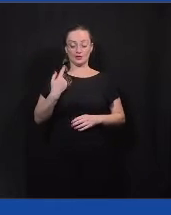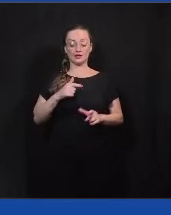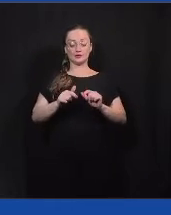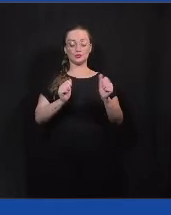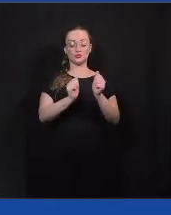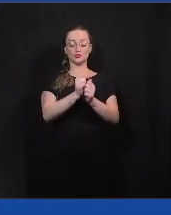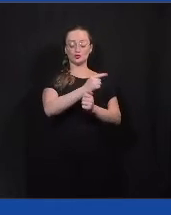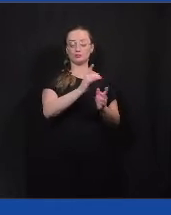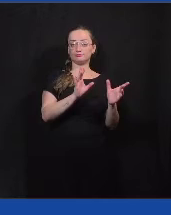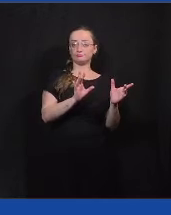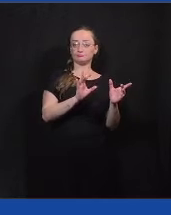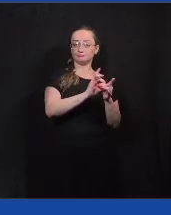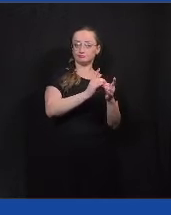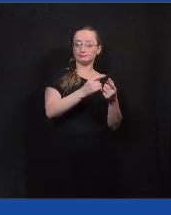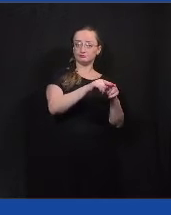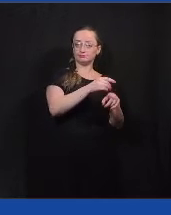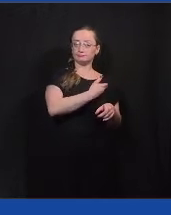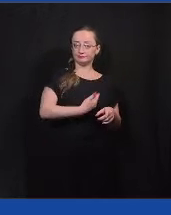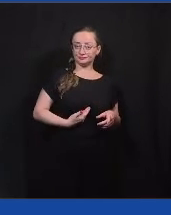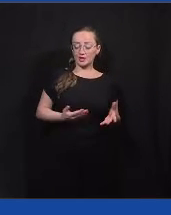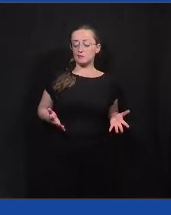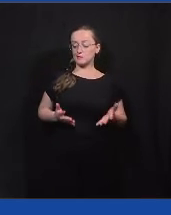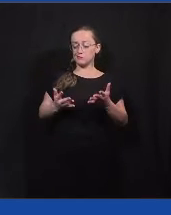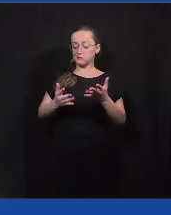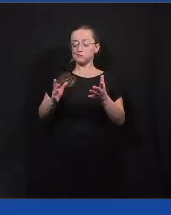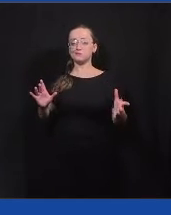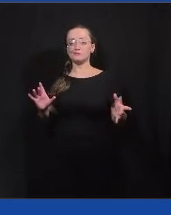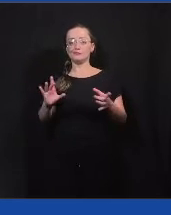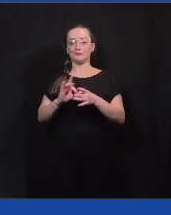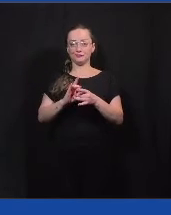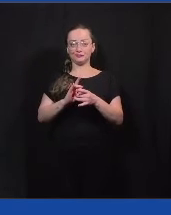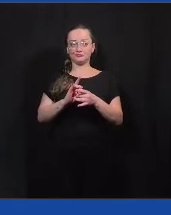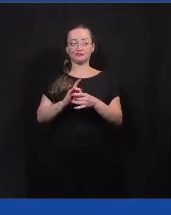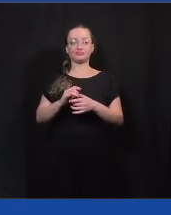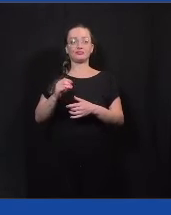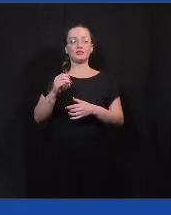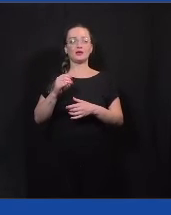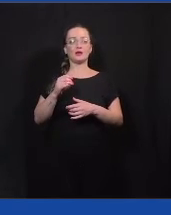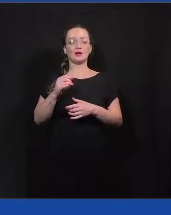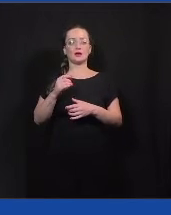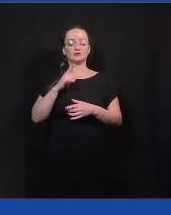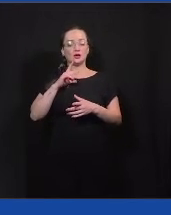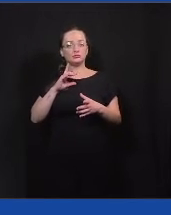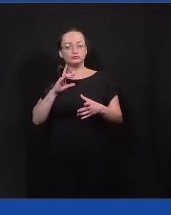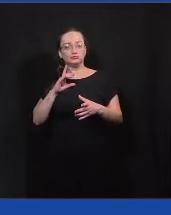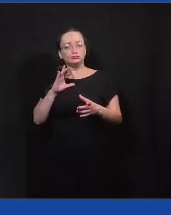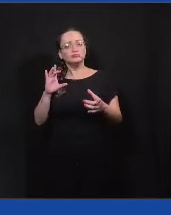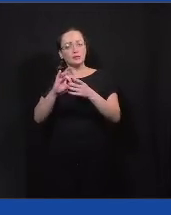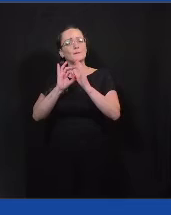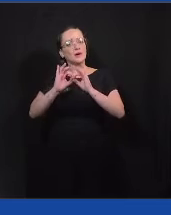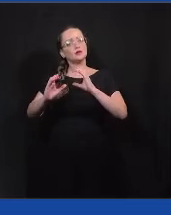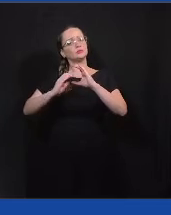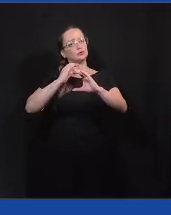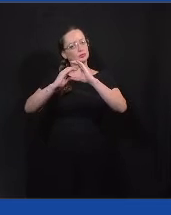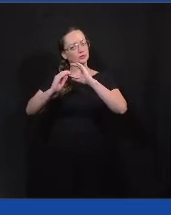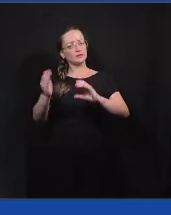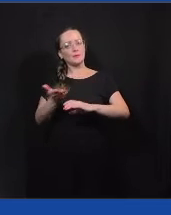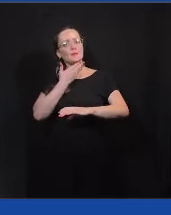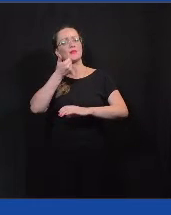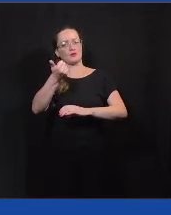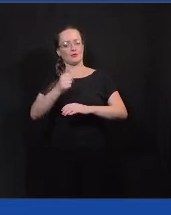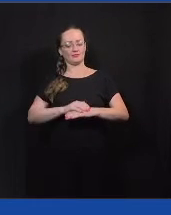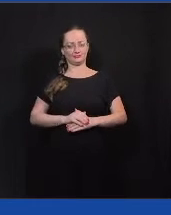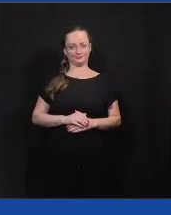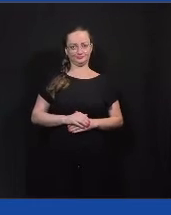governo a gente consegue fomentar essa ponte e destravar esses cadeados que impedem essa comunicação de maneira